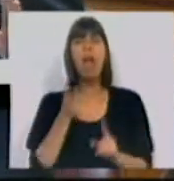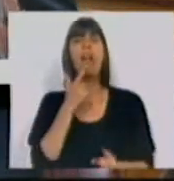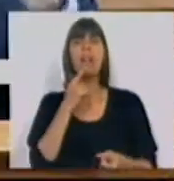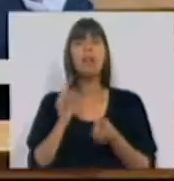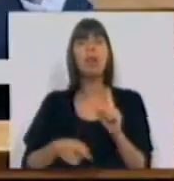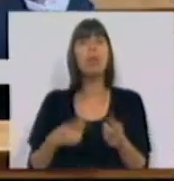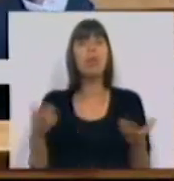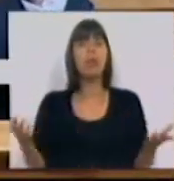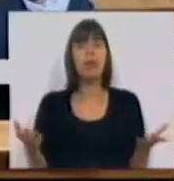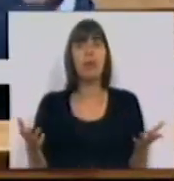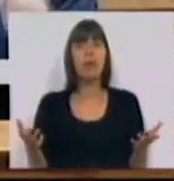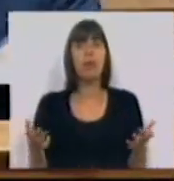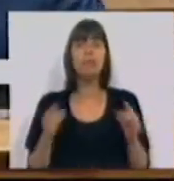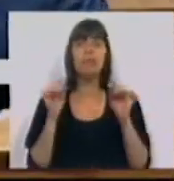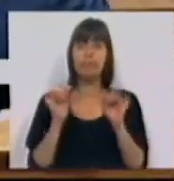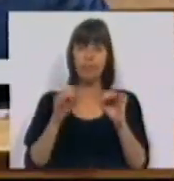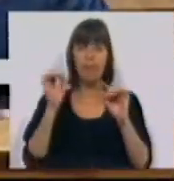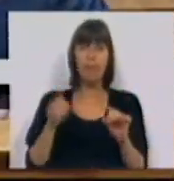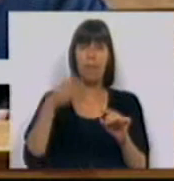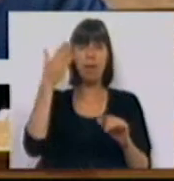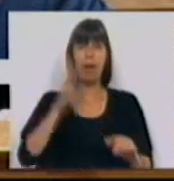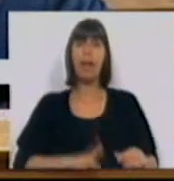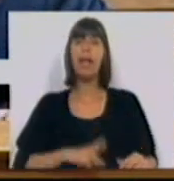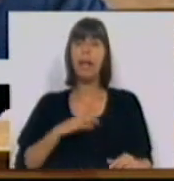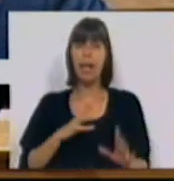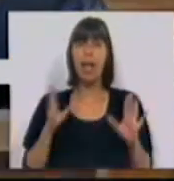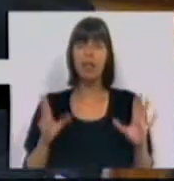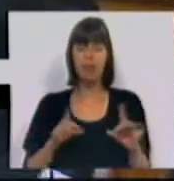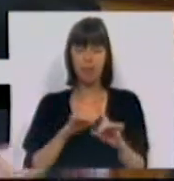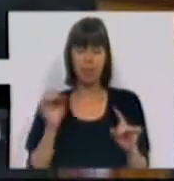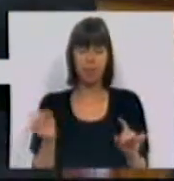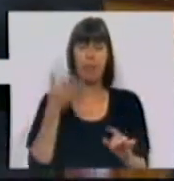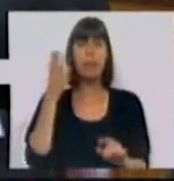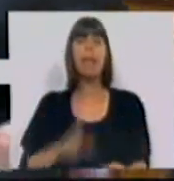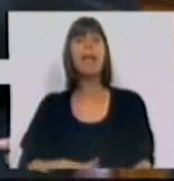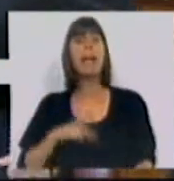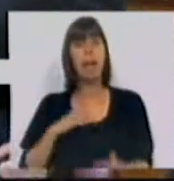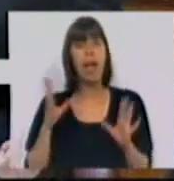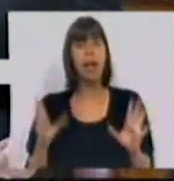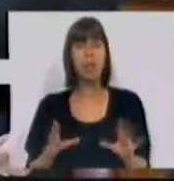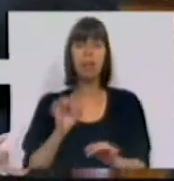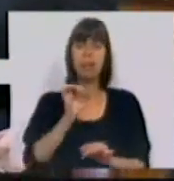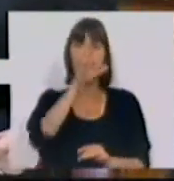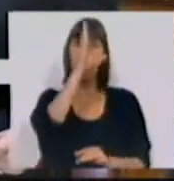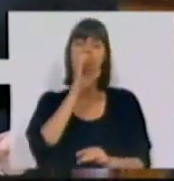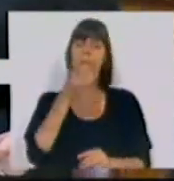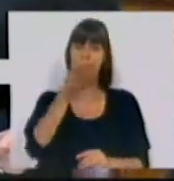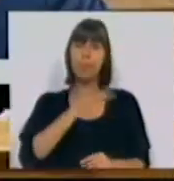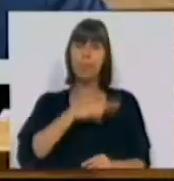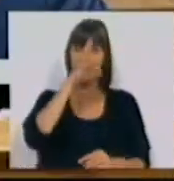significa? Essa primeira reação do seu Ministro